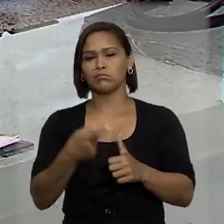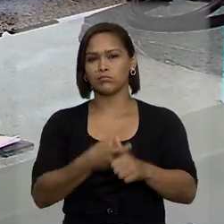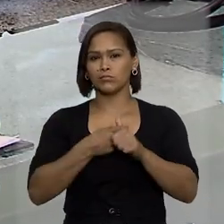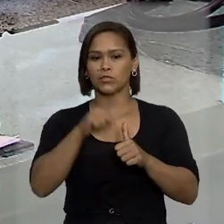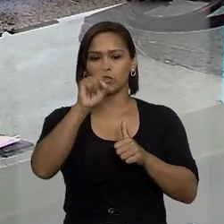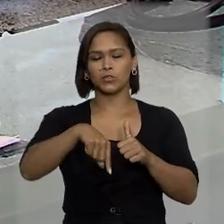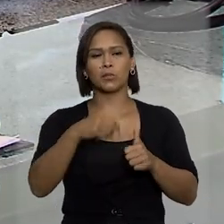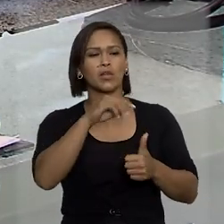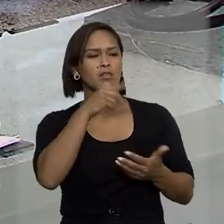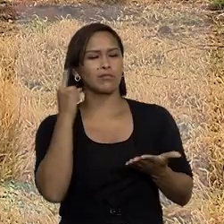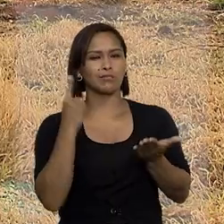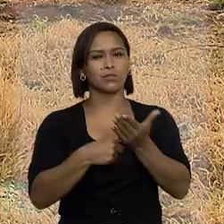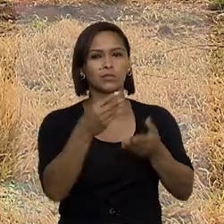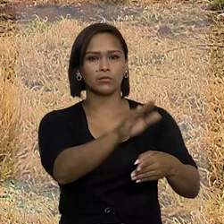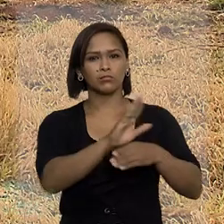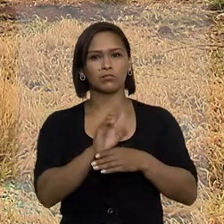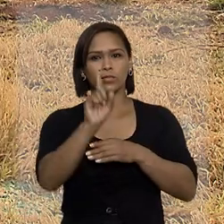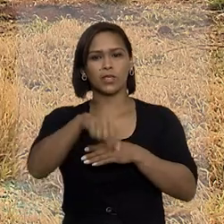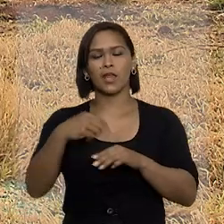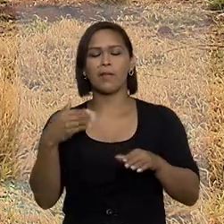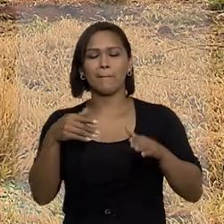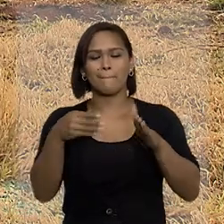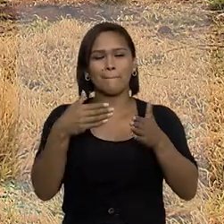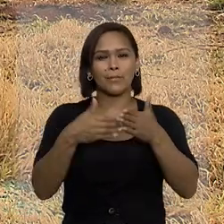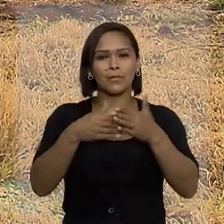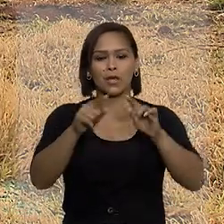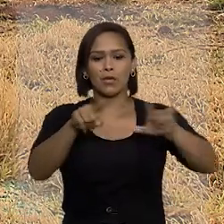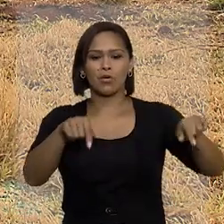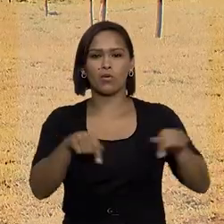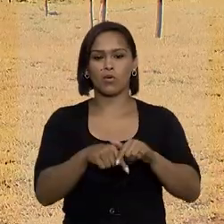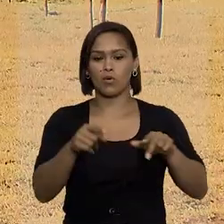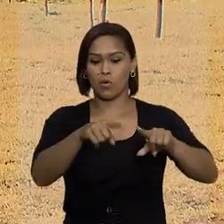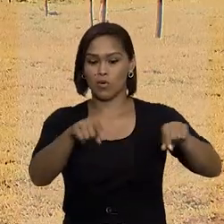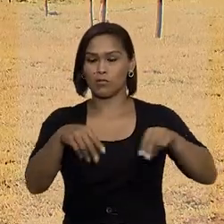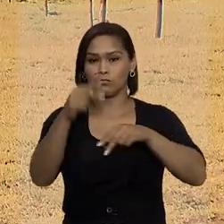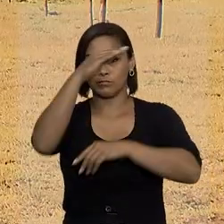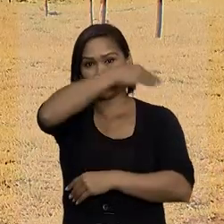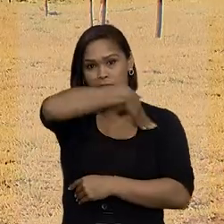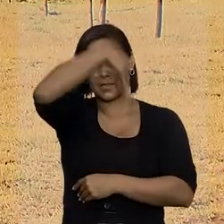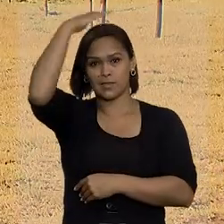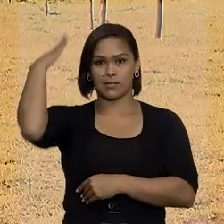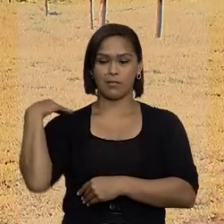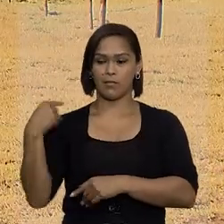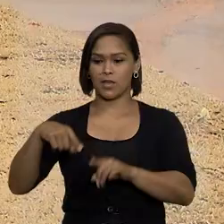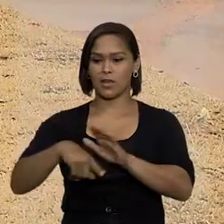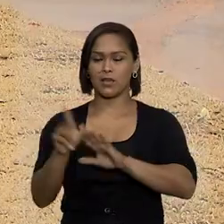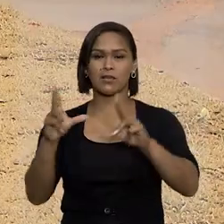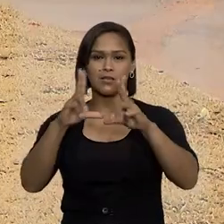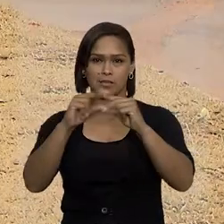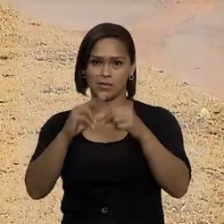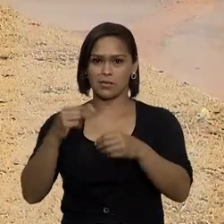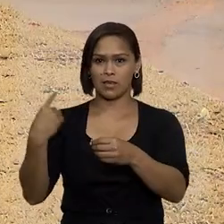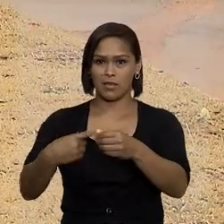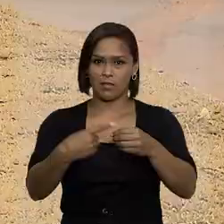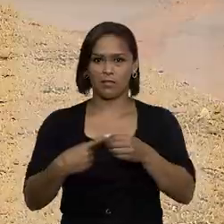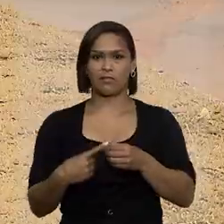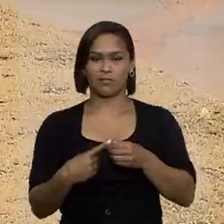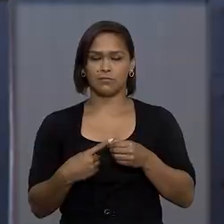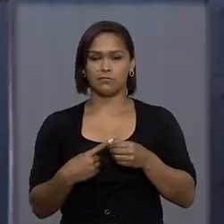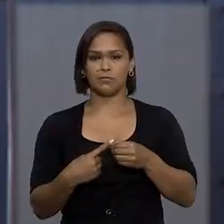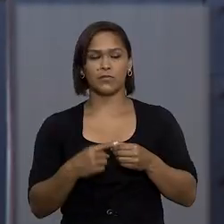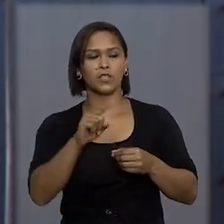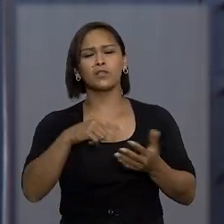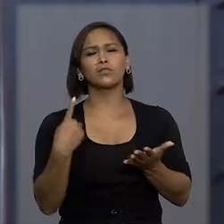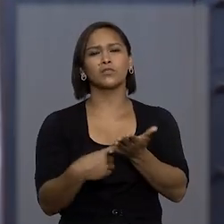suspendeu uma decisão liminar que impedia a desocupação de áreas invadidas em Santa Maria, região administrativa do Distrito Federal.